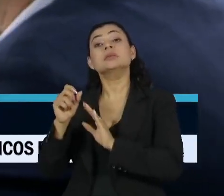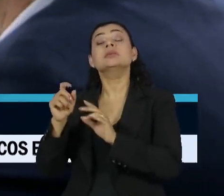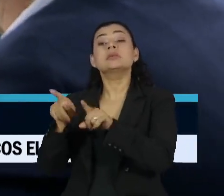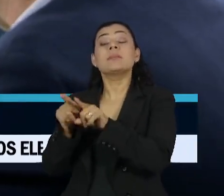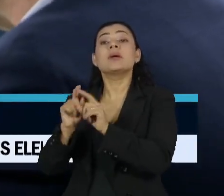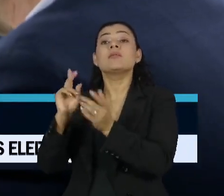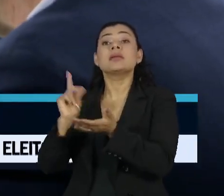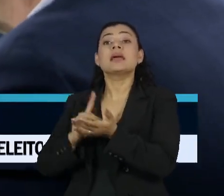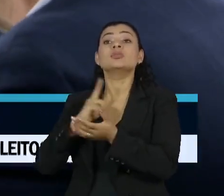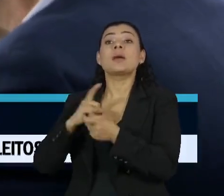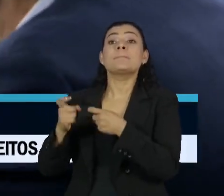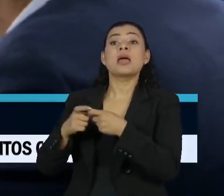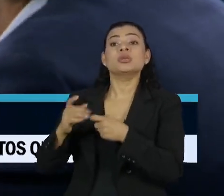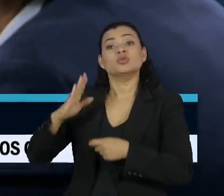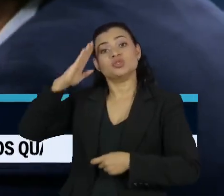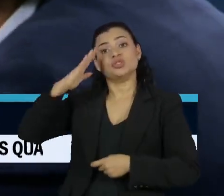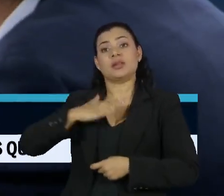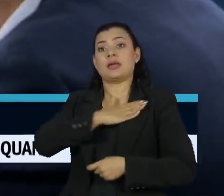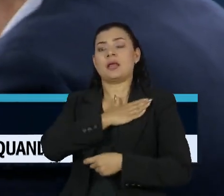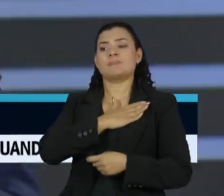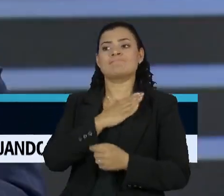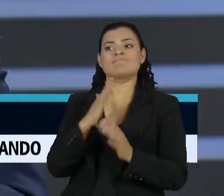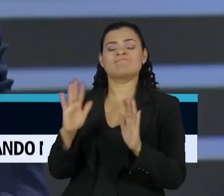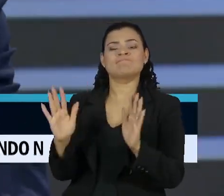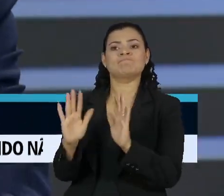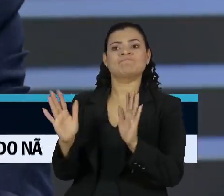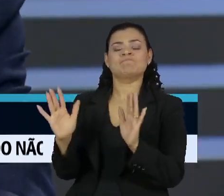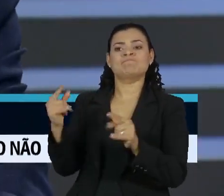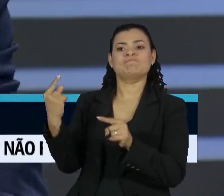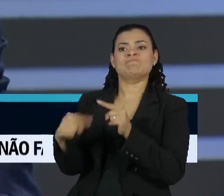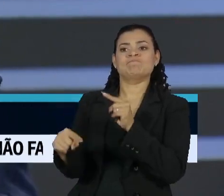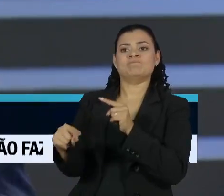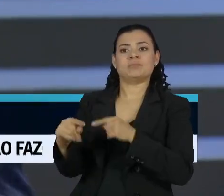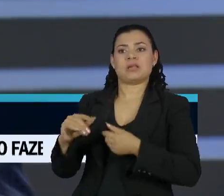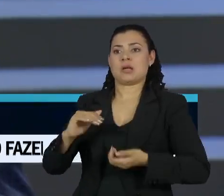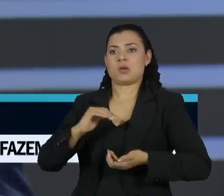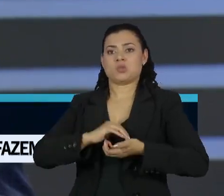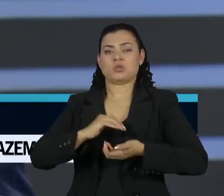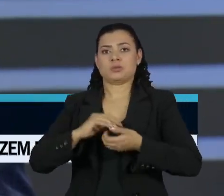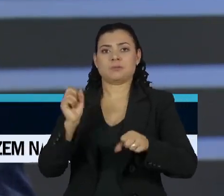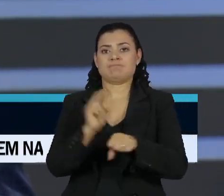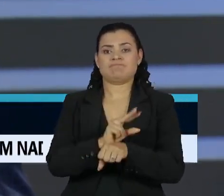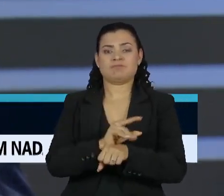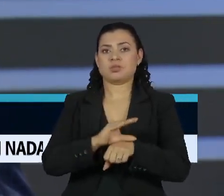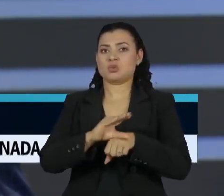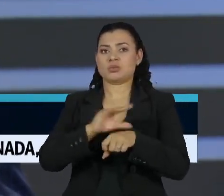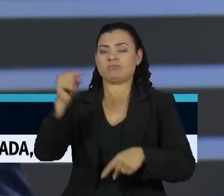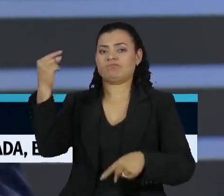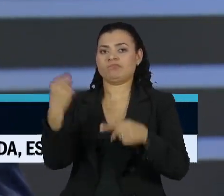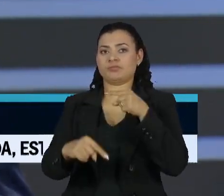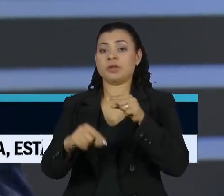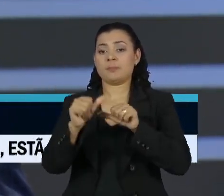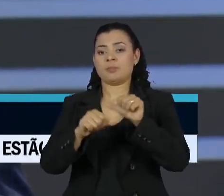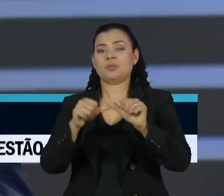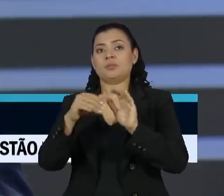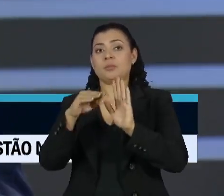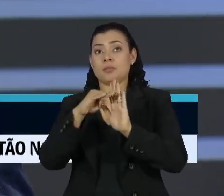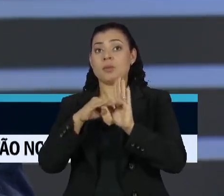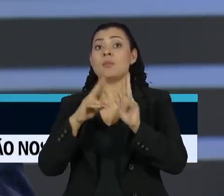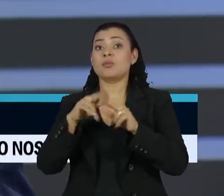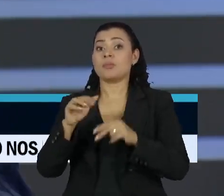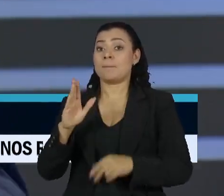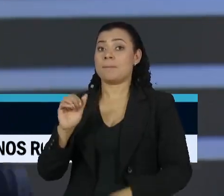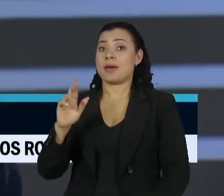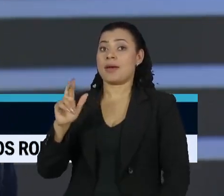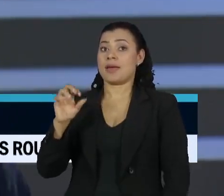poderia ser um médico ou um general. E, assim, ele o entendeu, porém, essa interpretação acabou não predominando, porque eles, Barata Ribeira, eu estou me